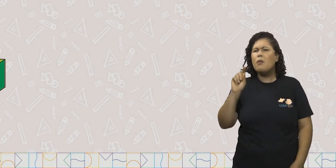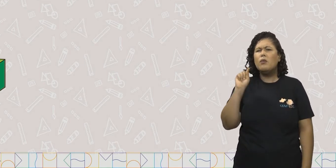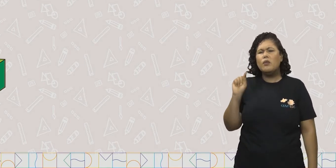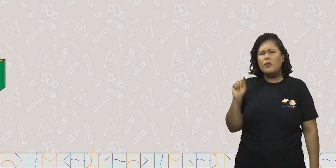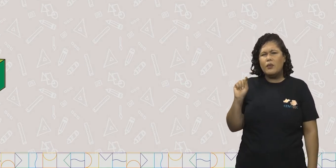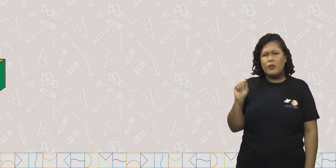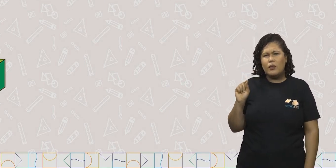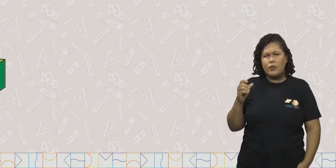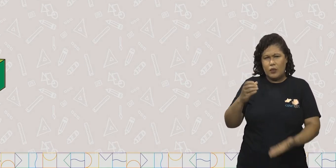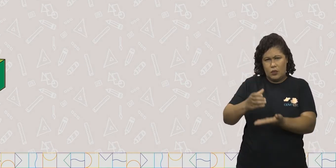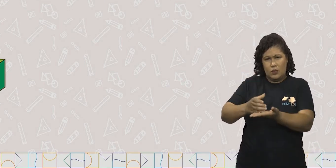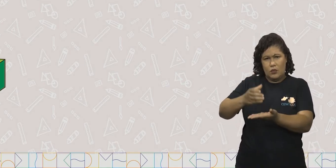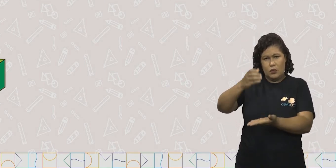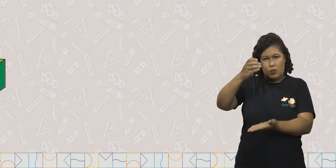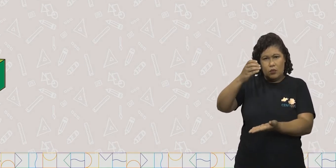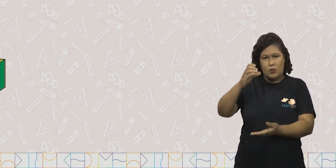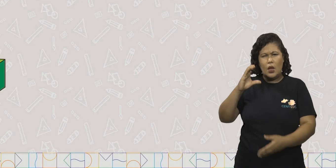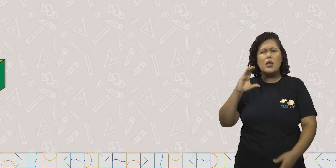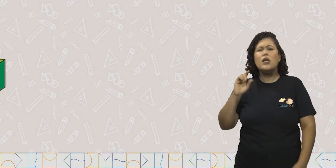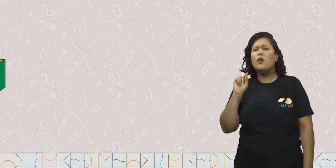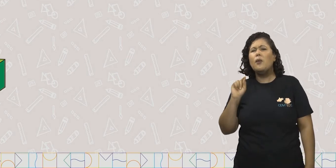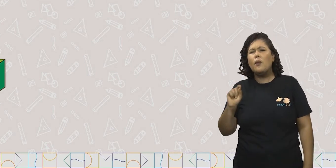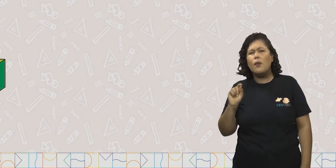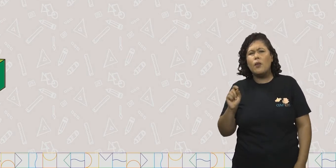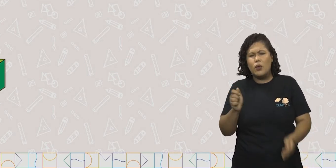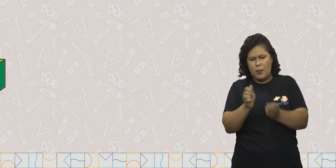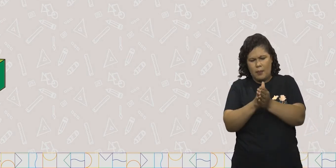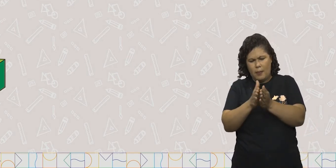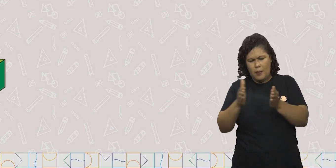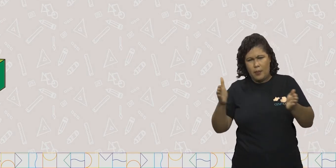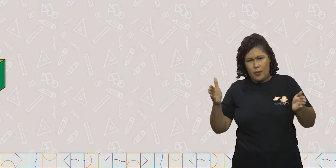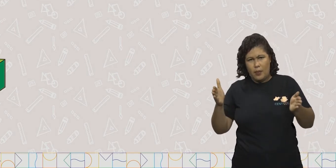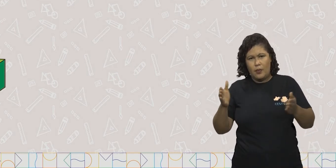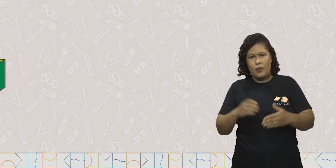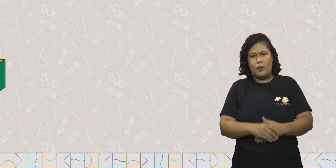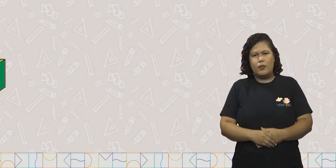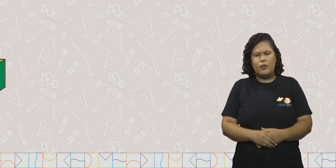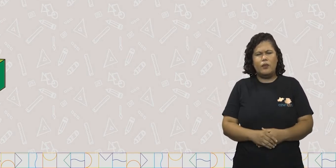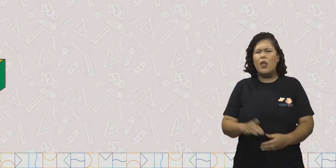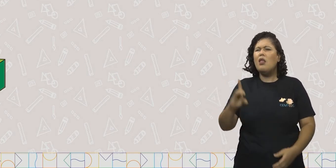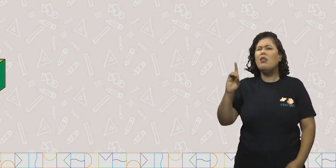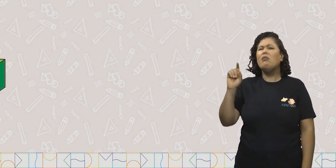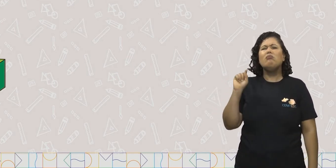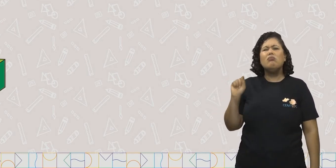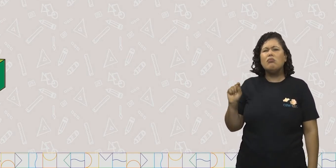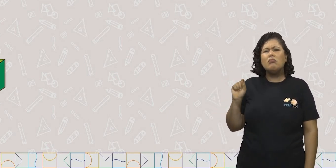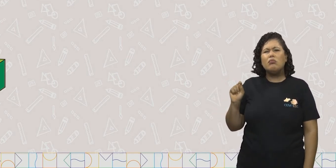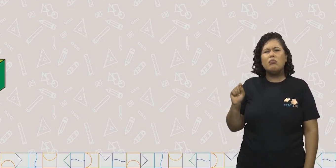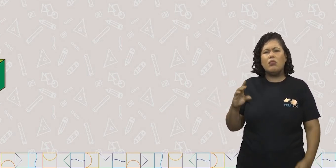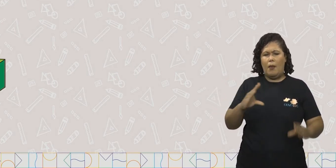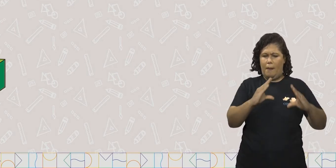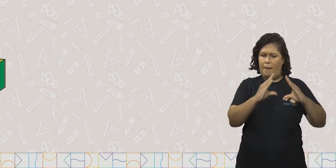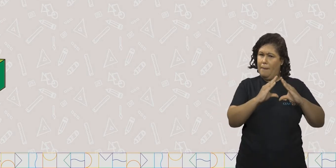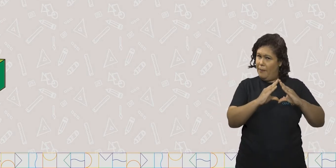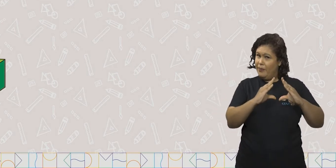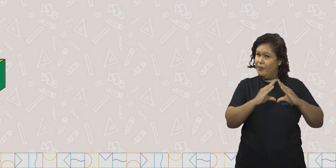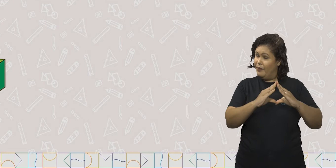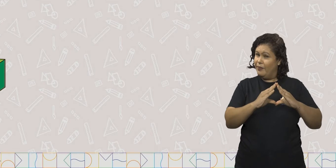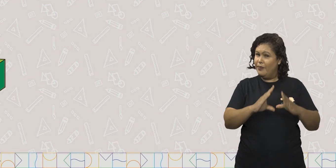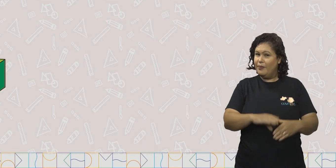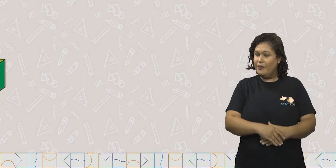letra na o cilindro na letra C o bloco retangular e na letra D a